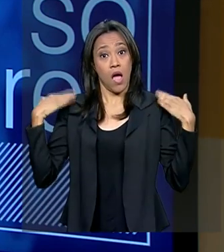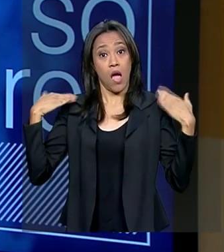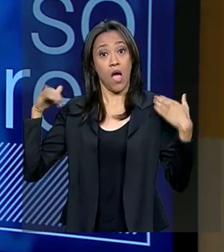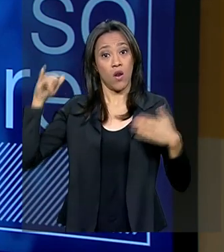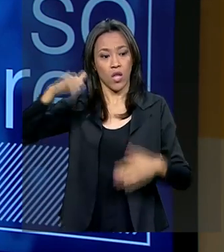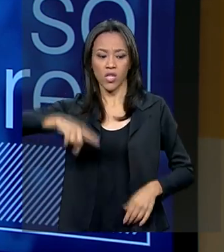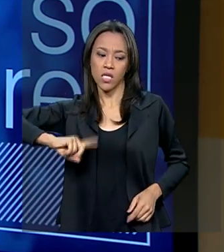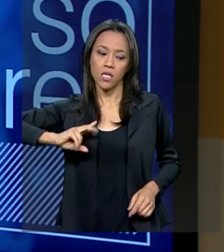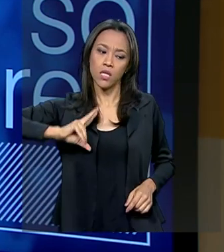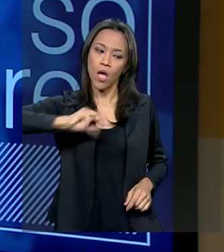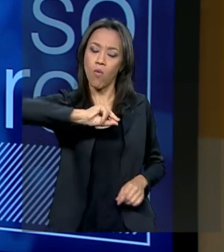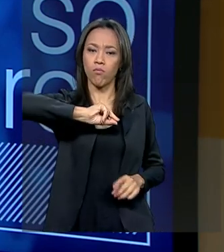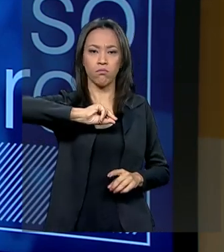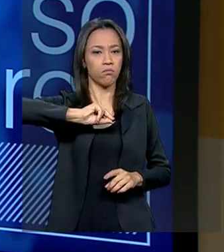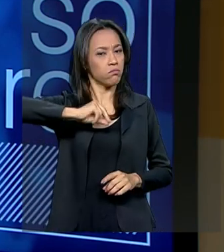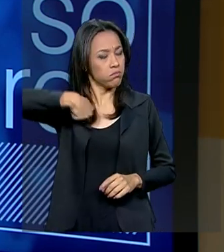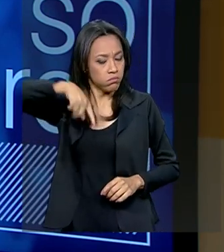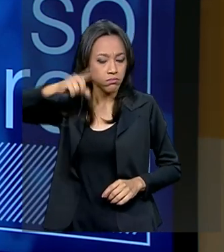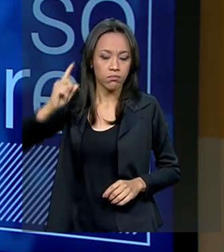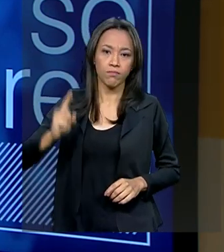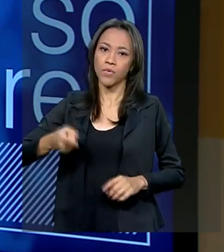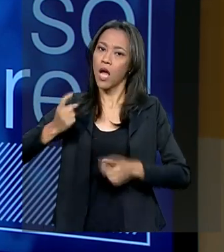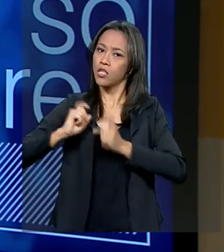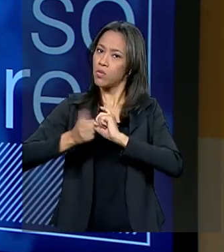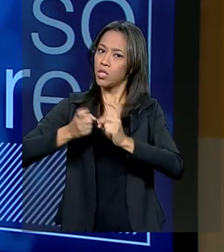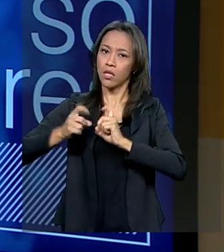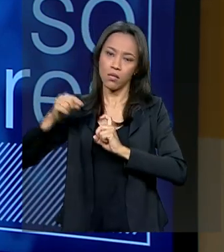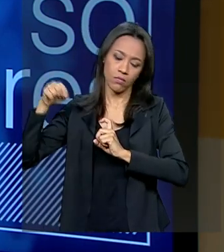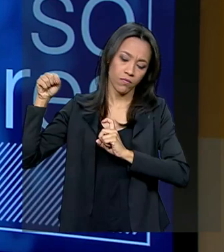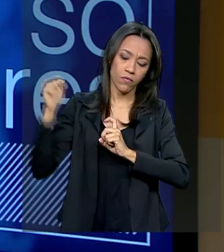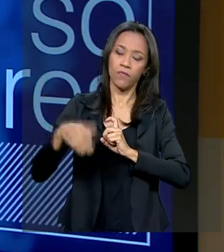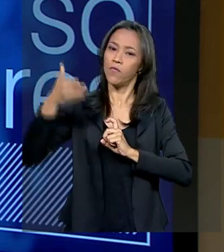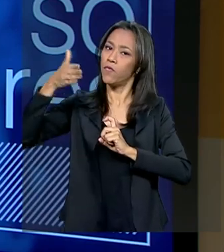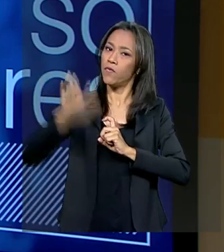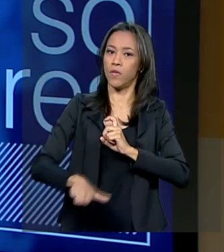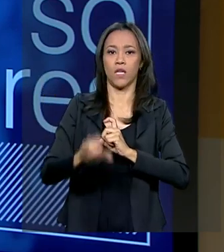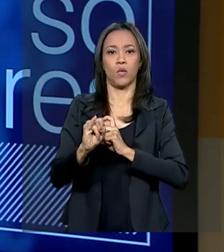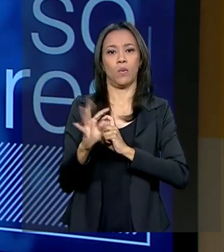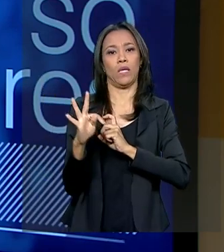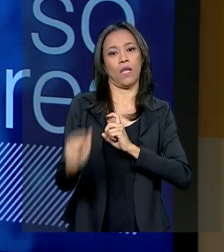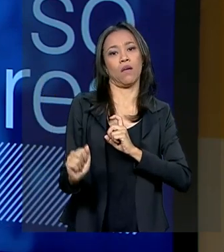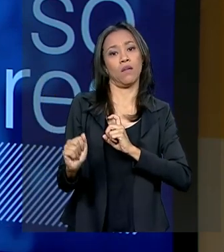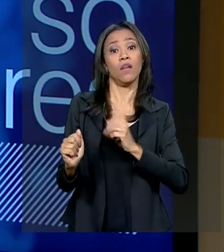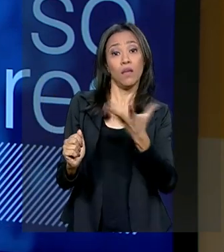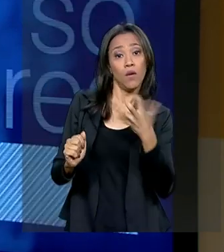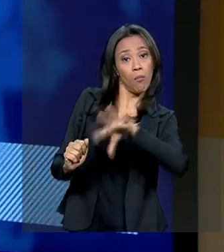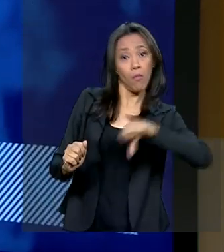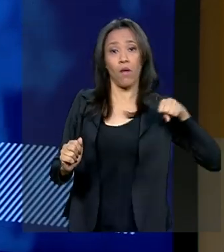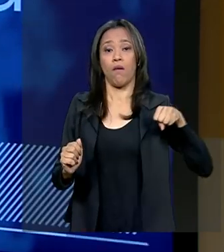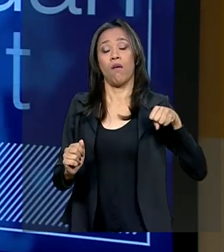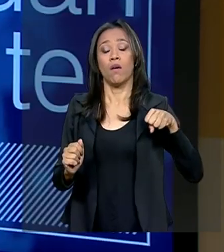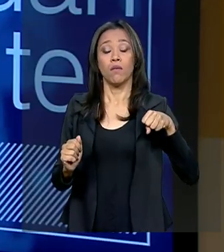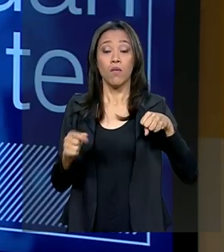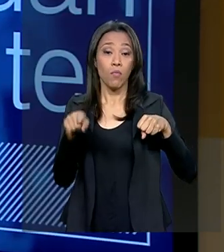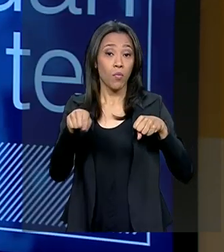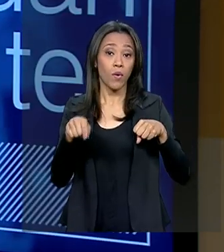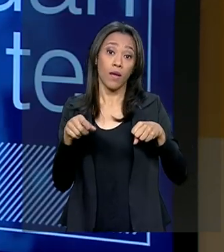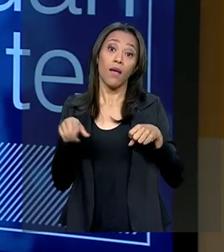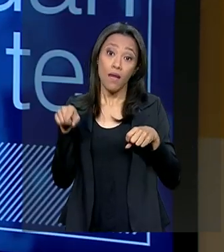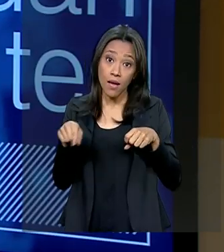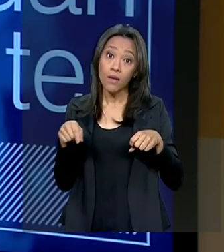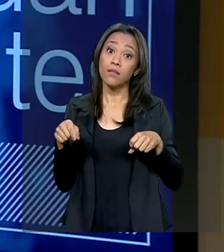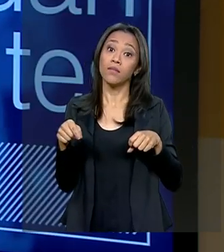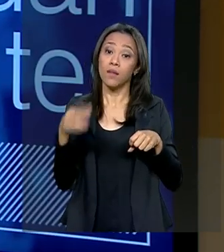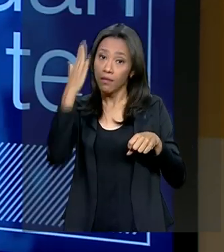sobre a nossa gestão. Eles nos procuraram para aderir ao Futurice, porque eles entenderam,